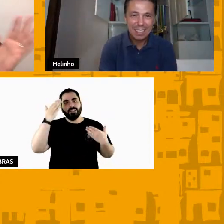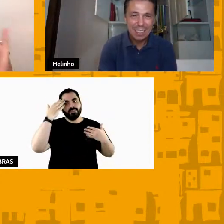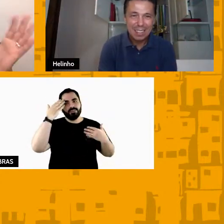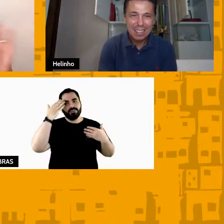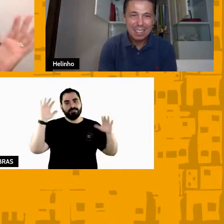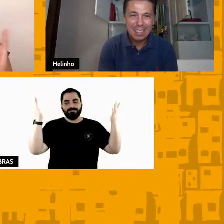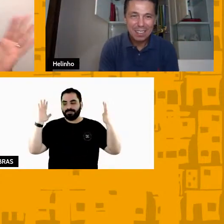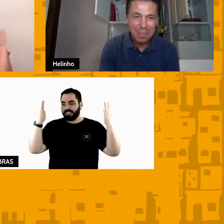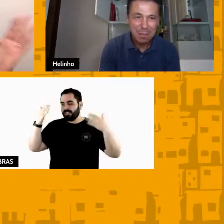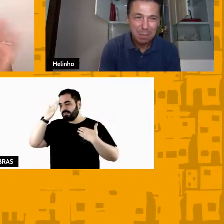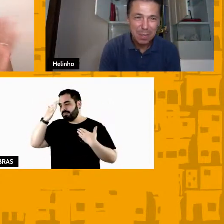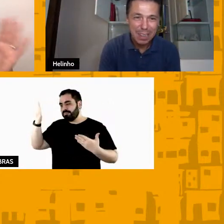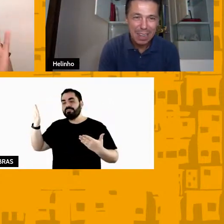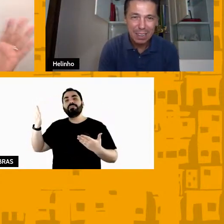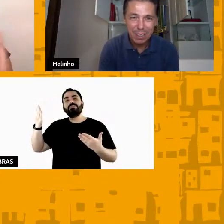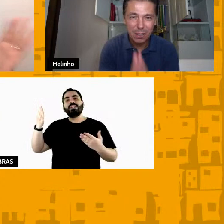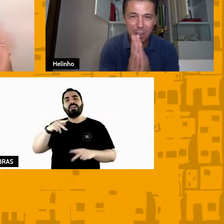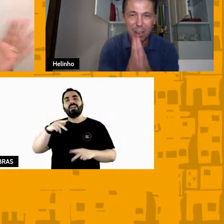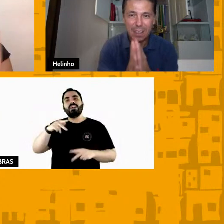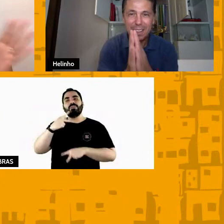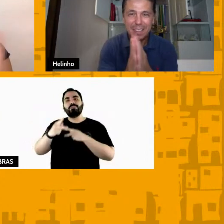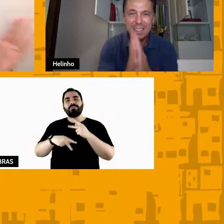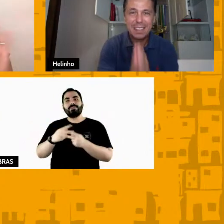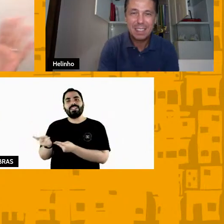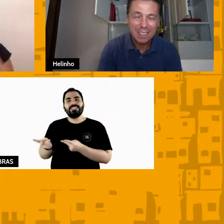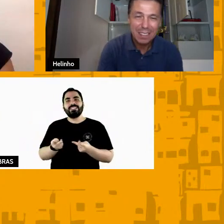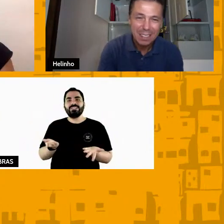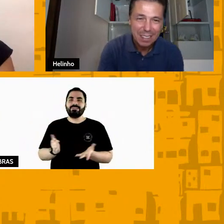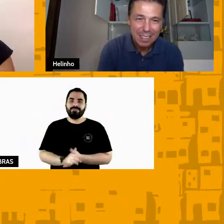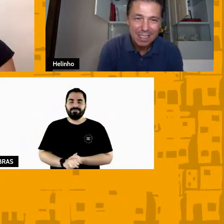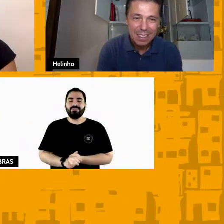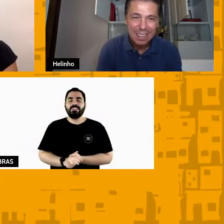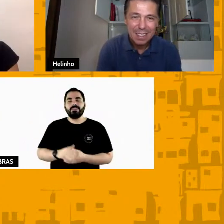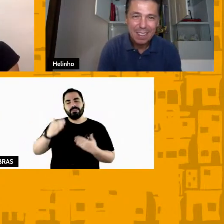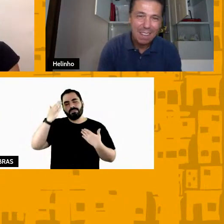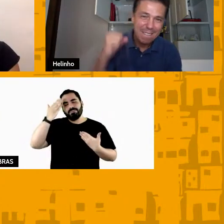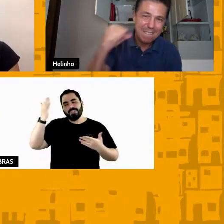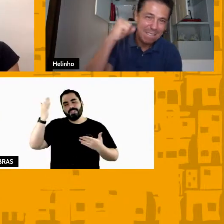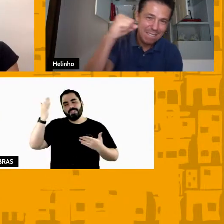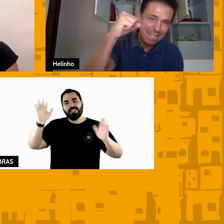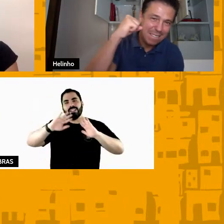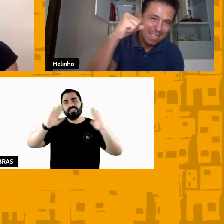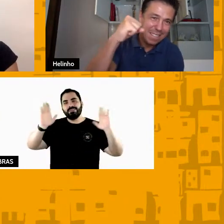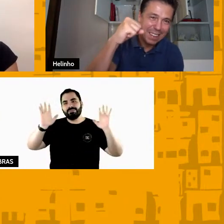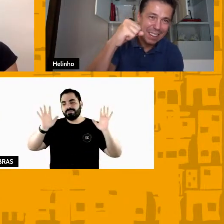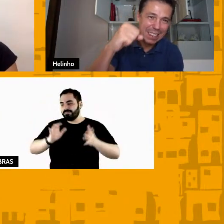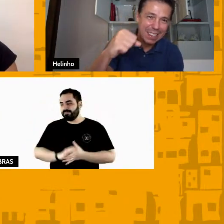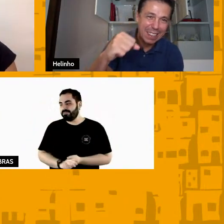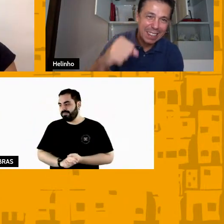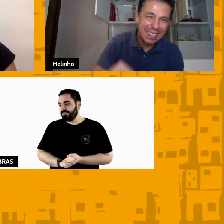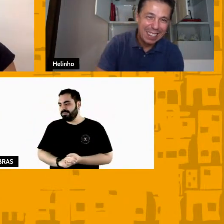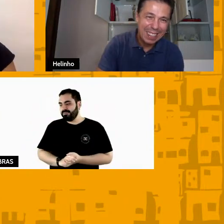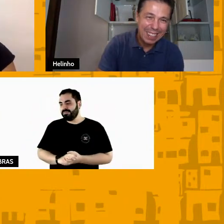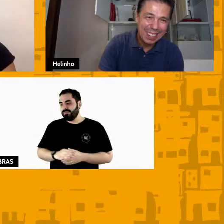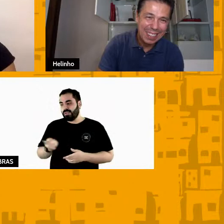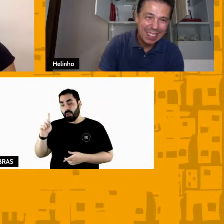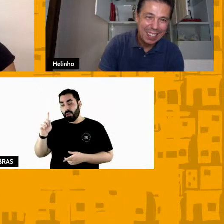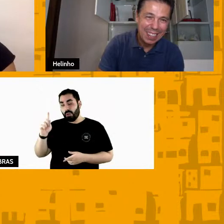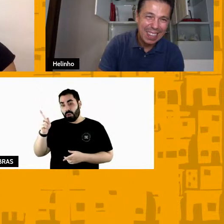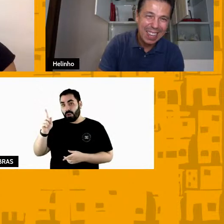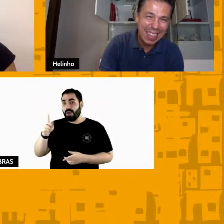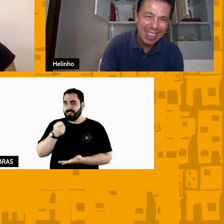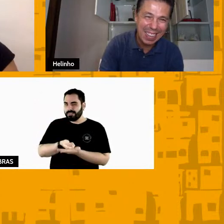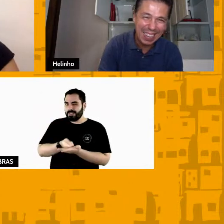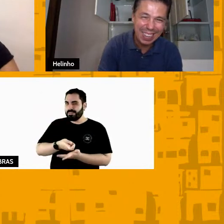pelo presente de estar aqui hoje valeu galera e cobre o vidro não é mais café não